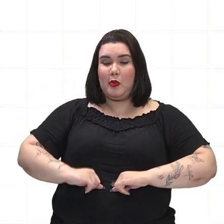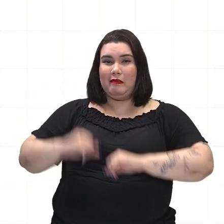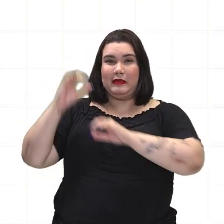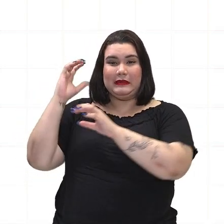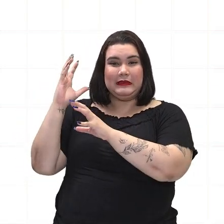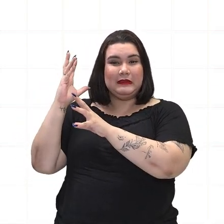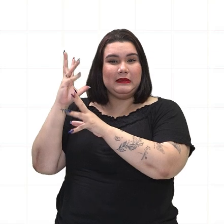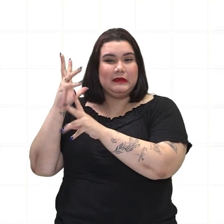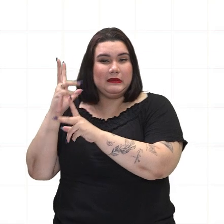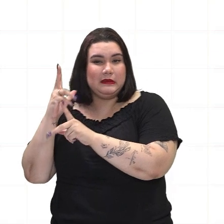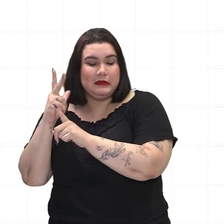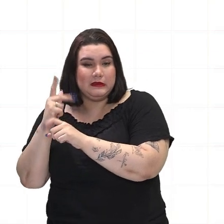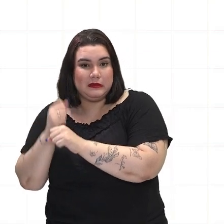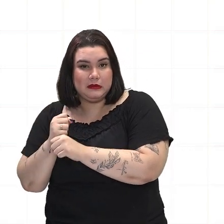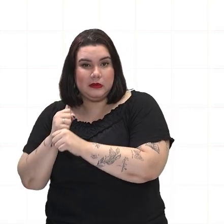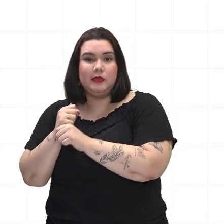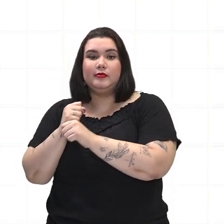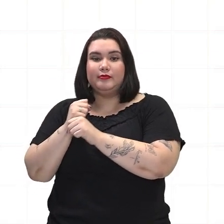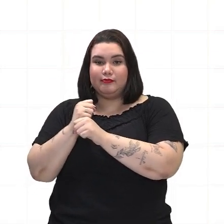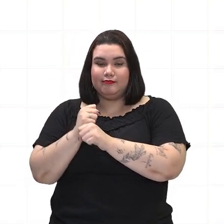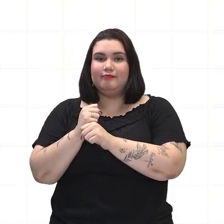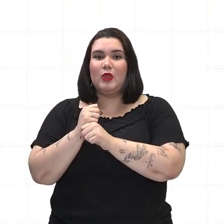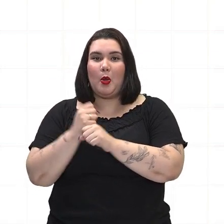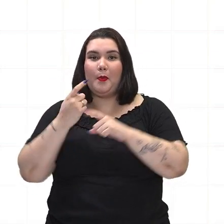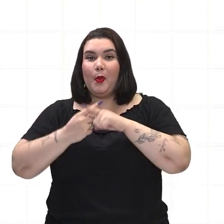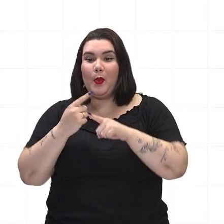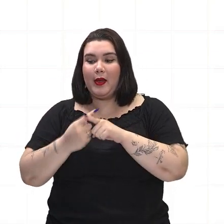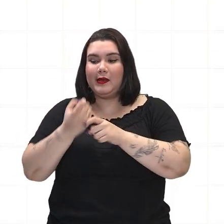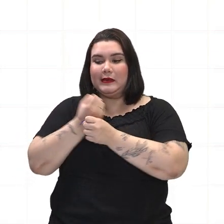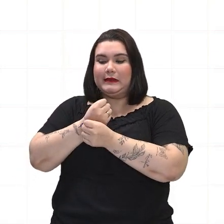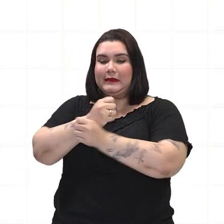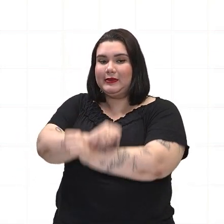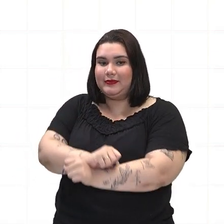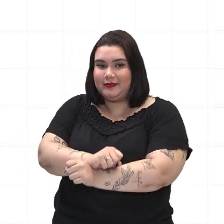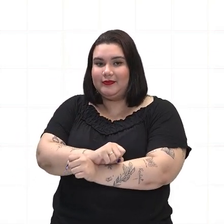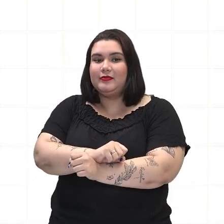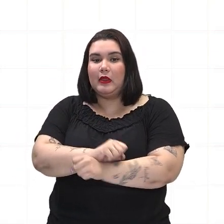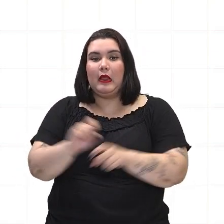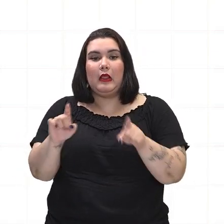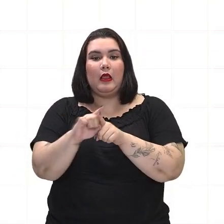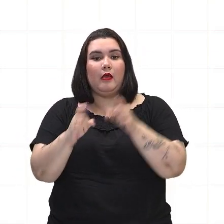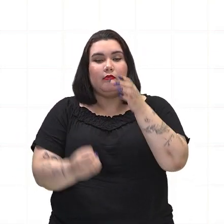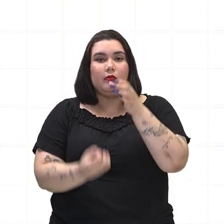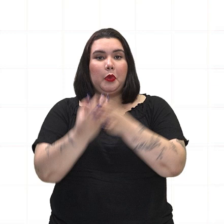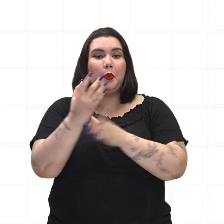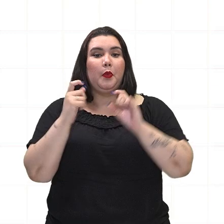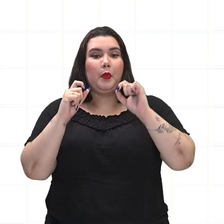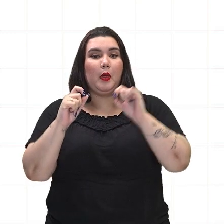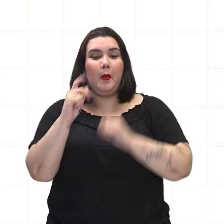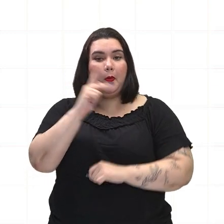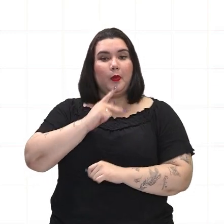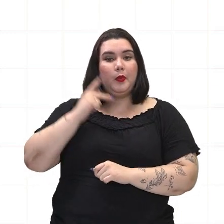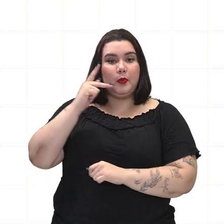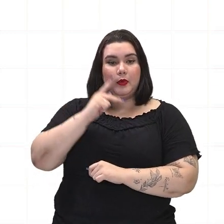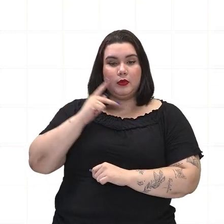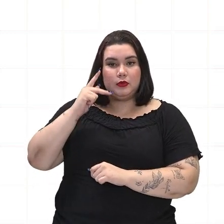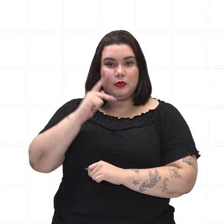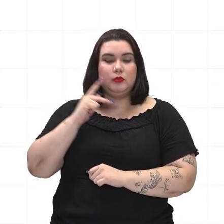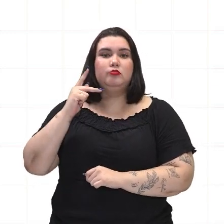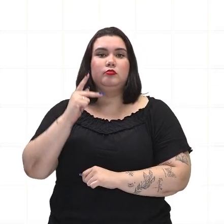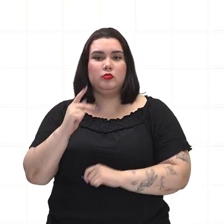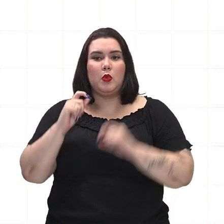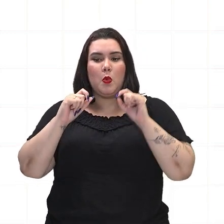danos causados pela escravidão e à implementação de políticas de